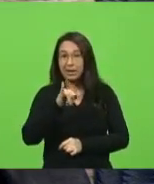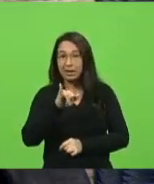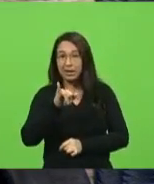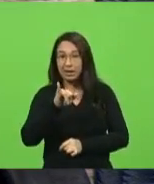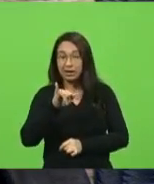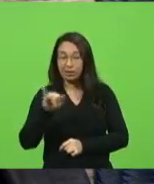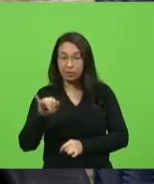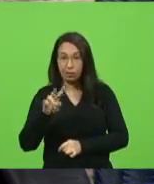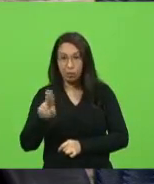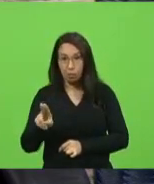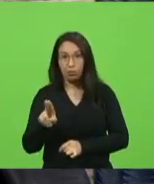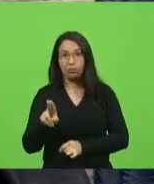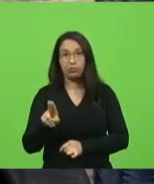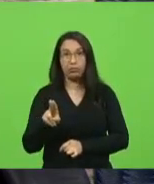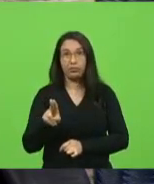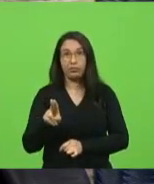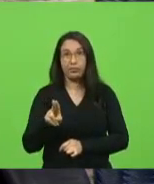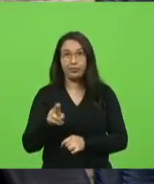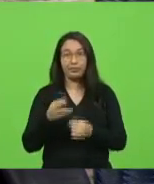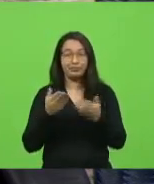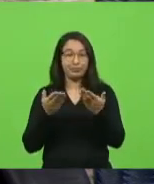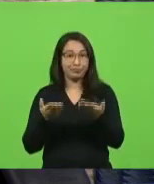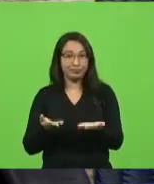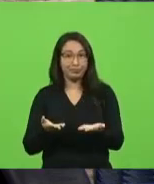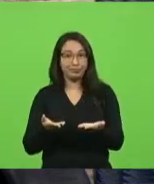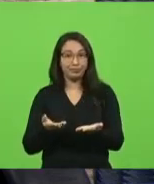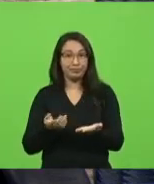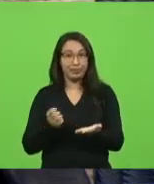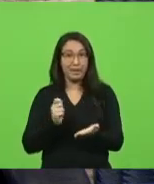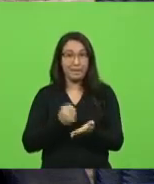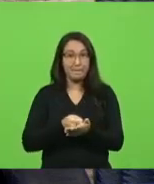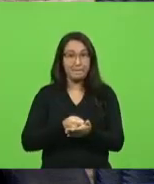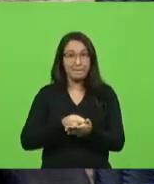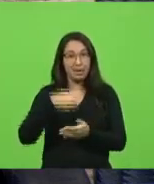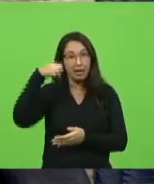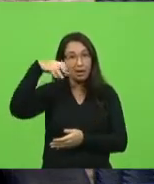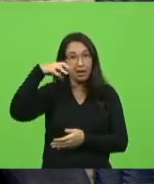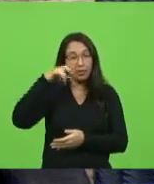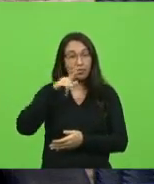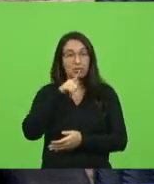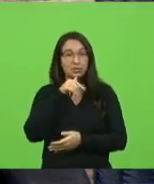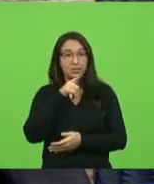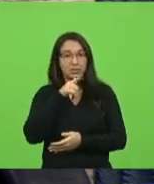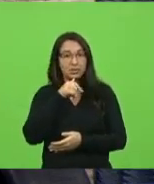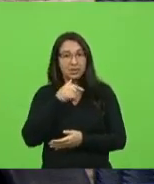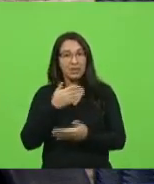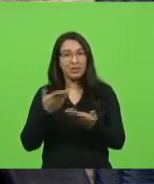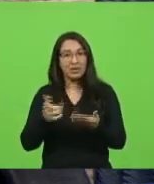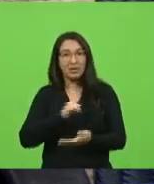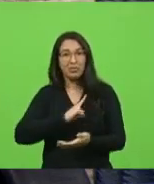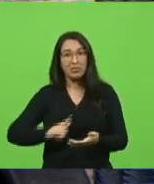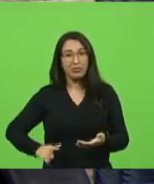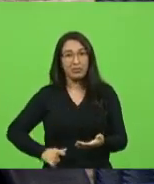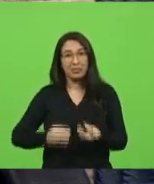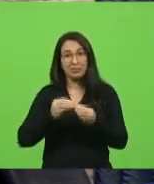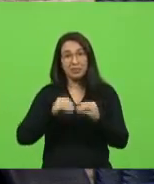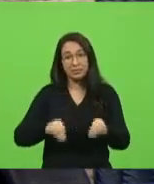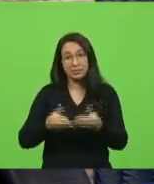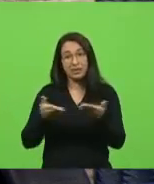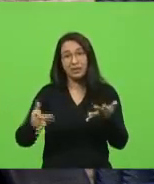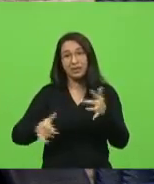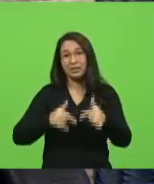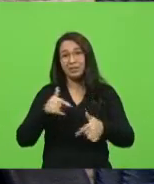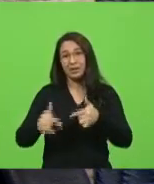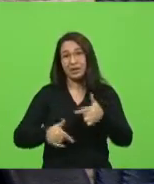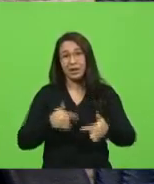pagar. E o Governo, ó, tocando no lido de quem quer apenas trabalhar. Deixa a pessoa trabalhar e se